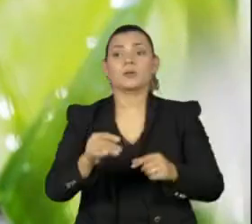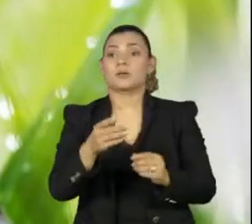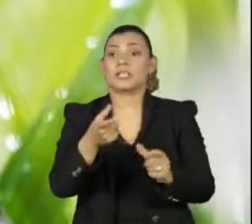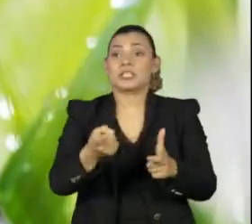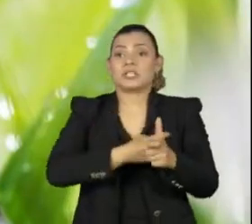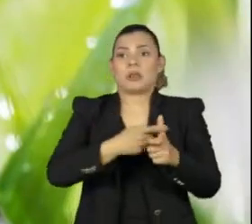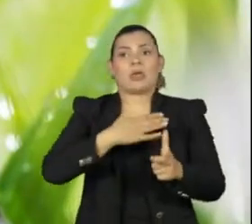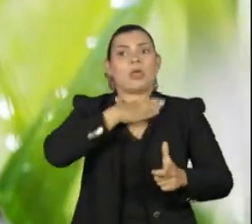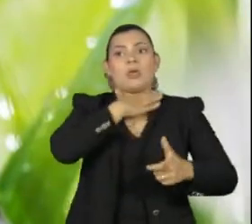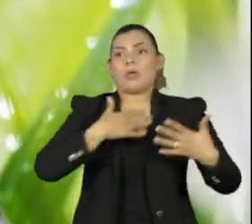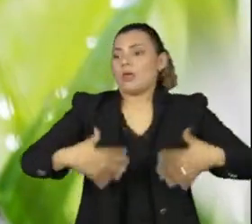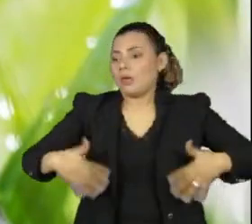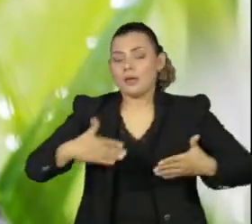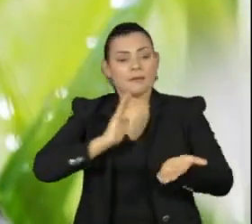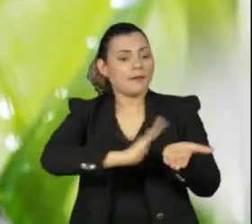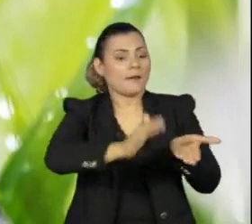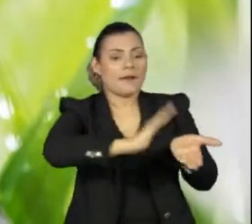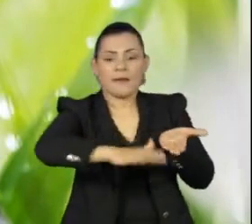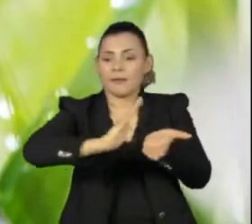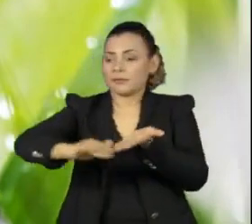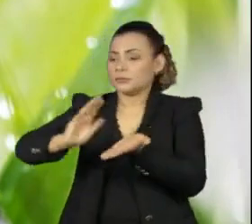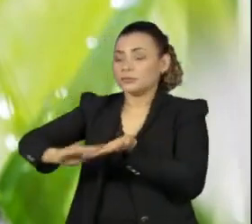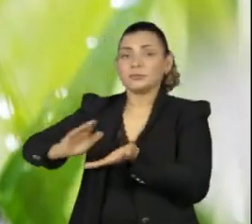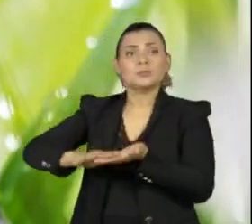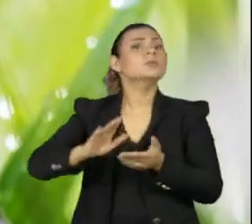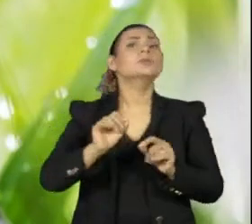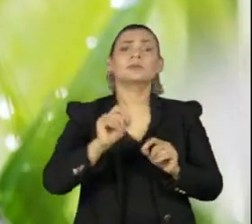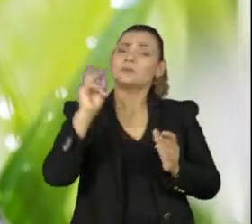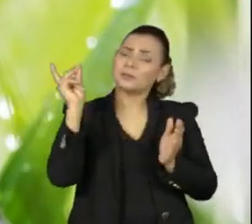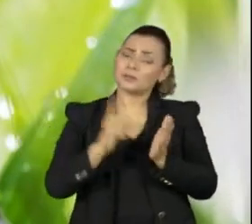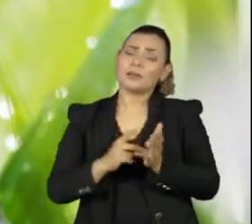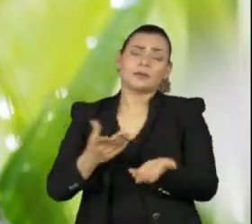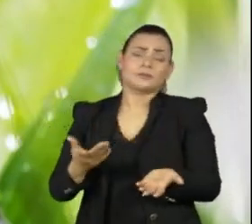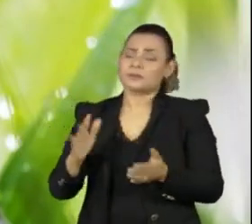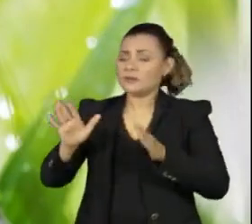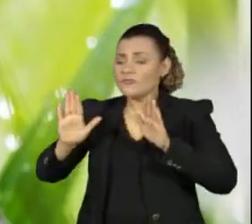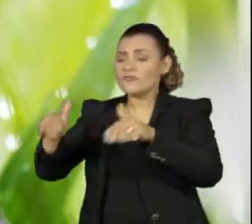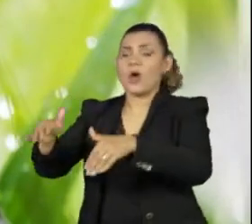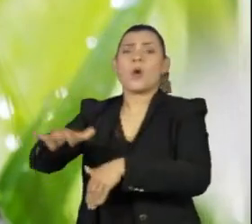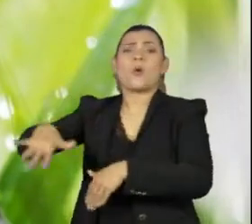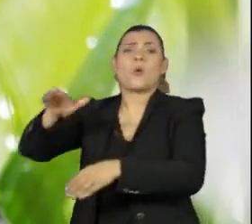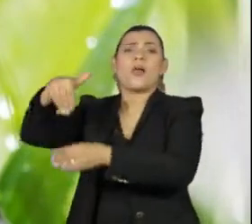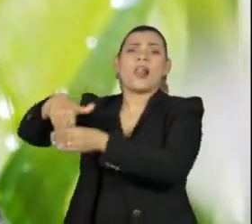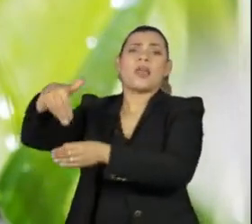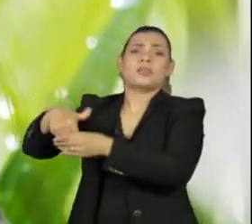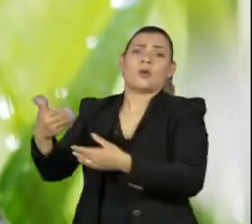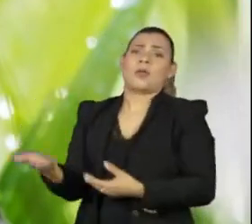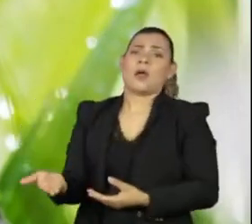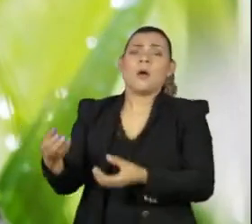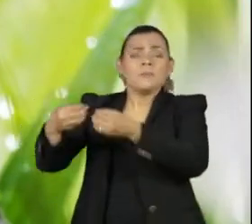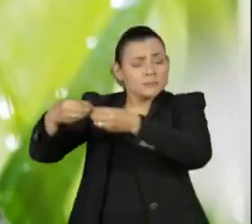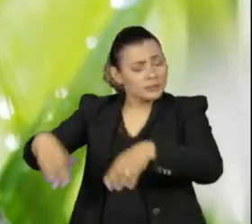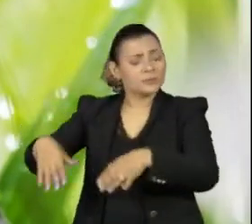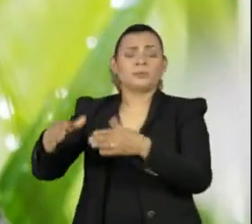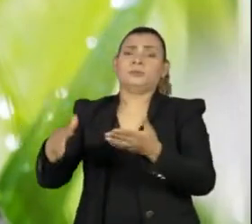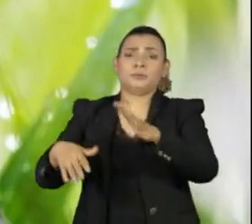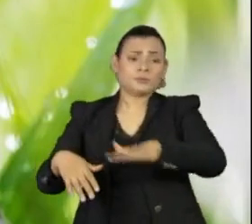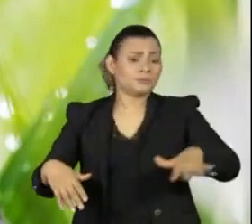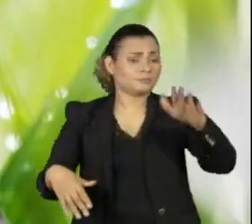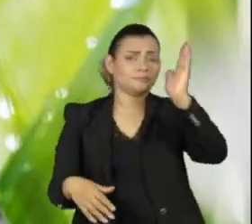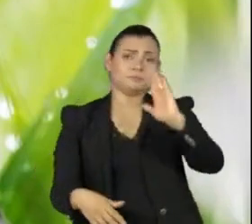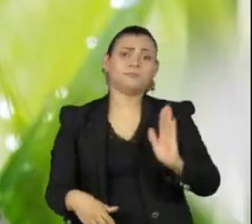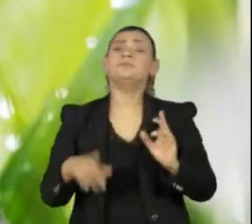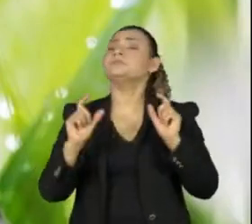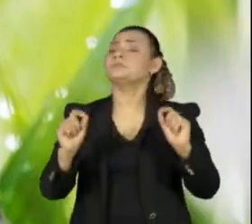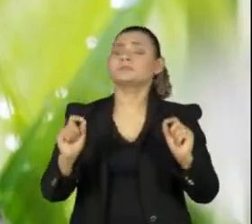São gastos que estão feitos para lá e para cá em função, na verdade, de circunstâncias eleitorais. Também tem um outro prejuízo para a administração pública, que é a